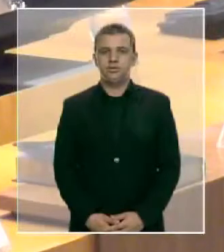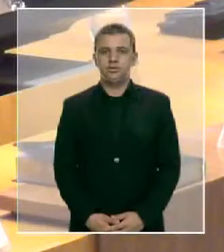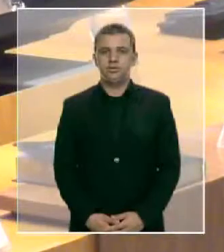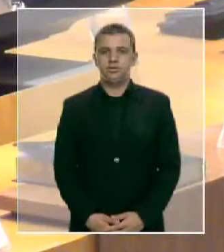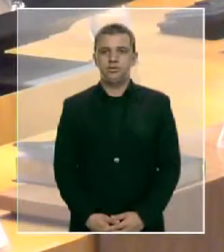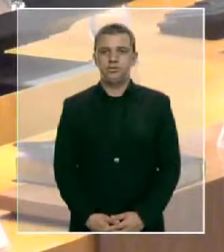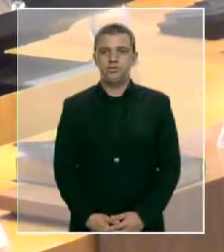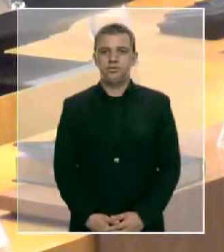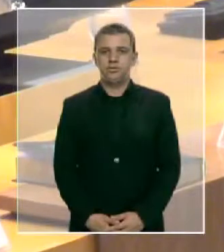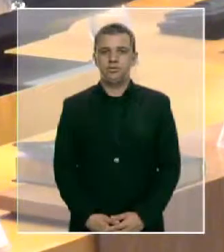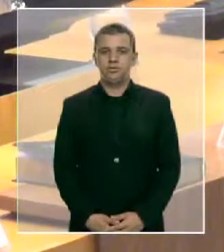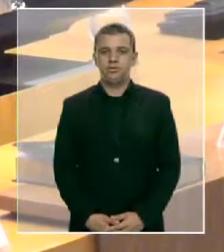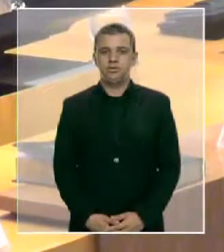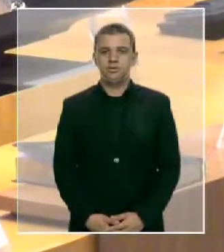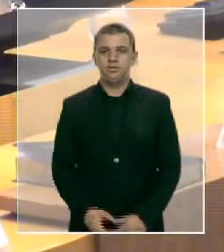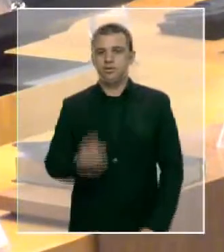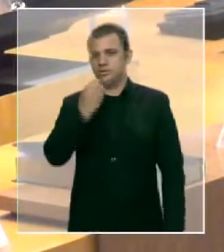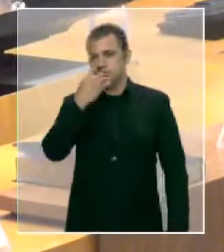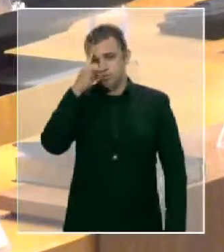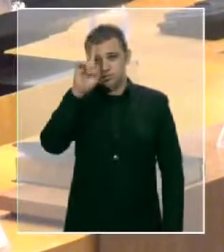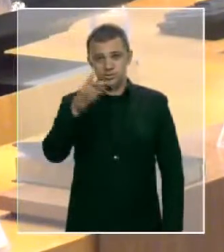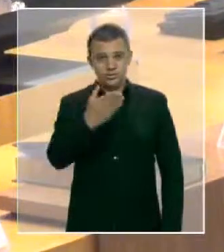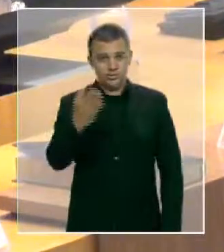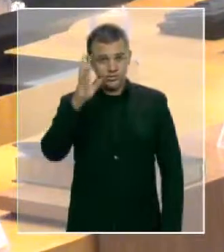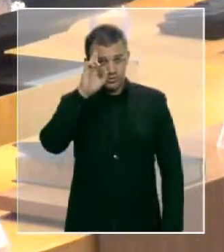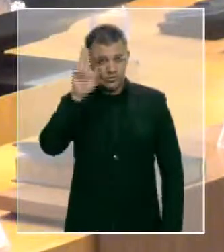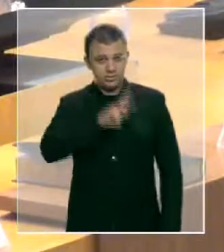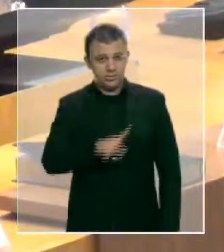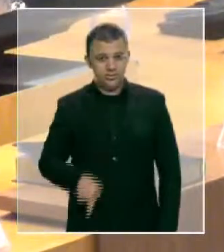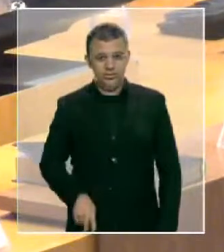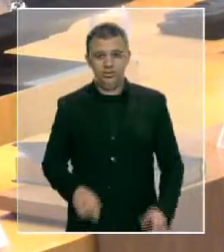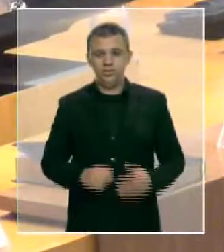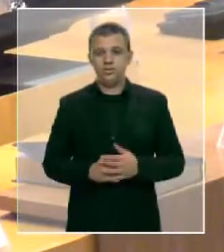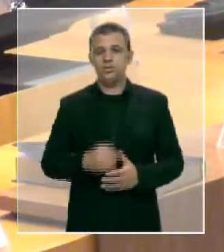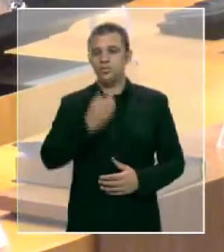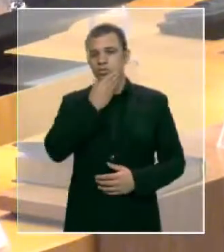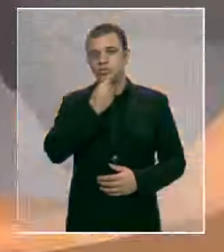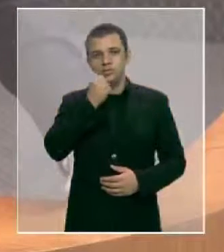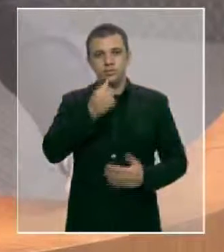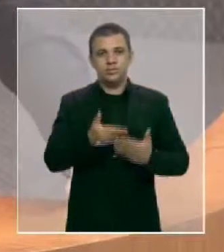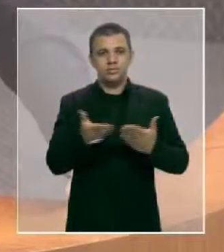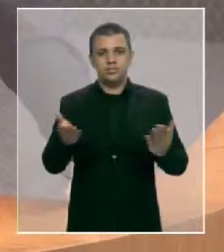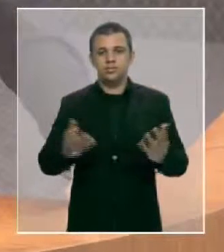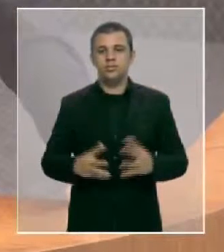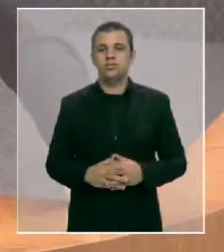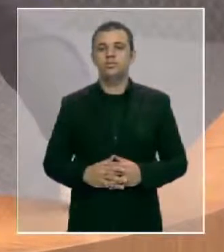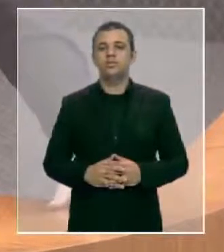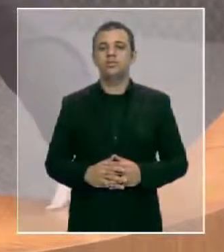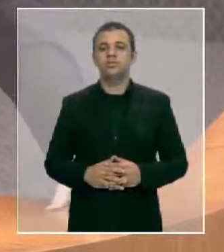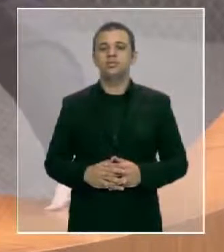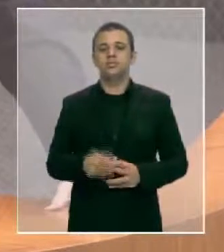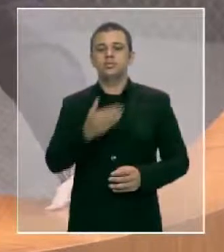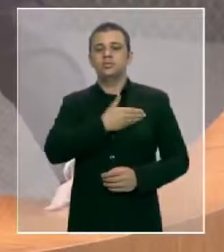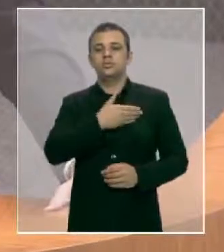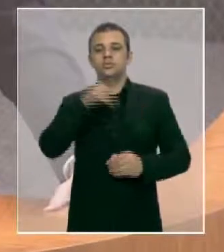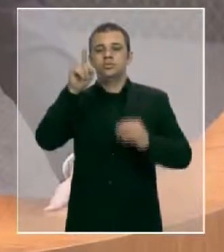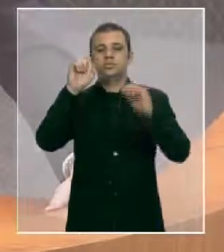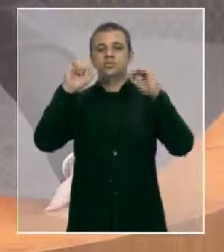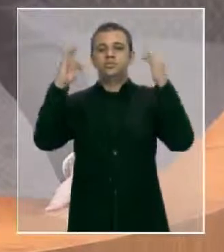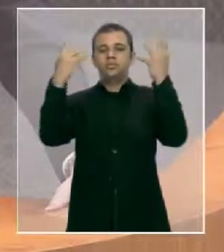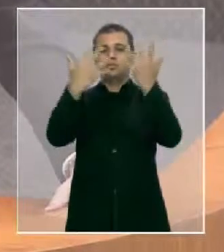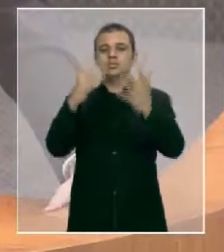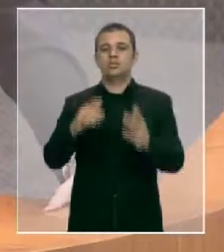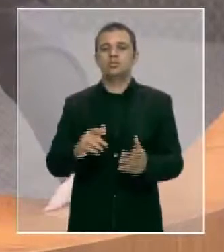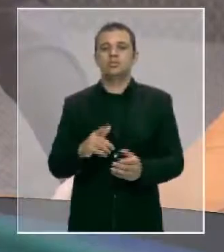Bom dia, seu presidente, senhoras e senhores, amigos da galeria, imprensa,